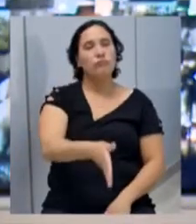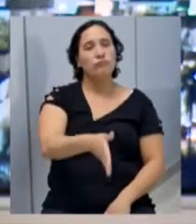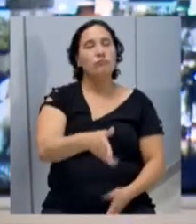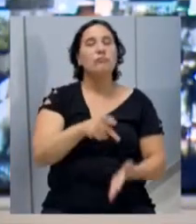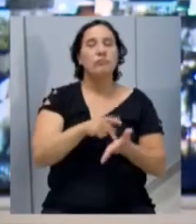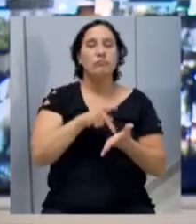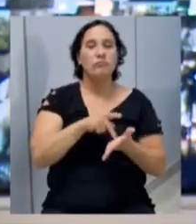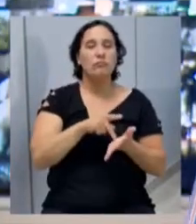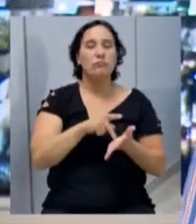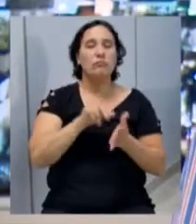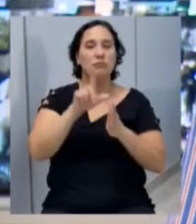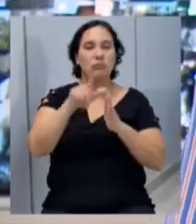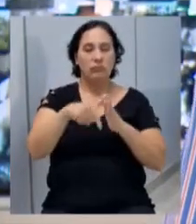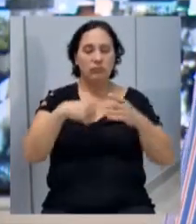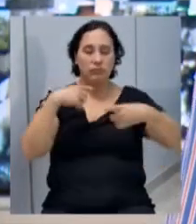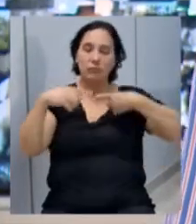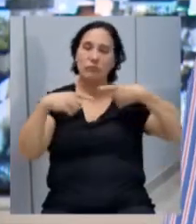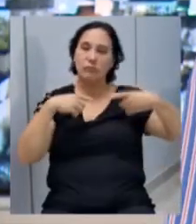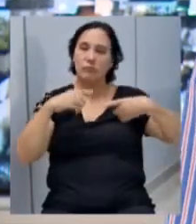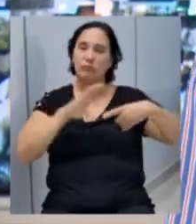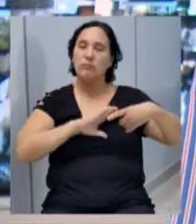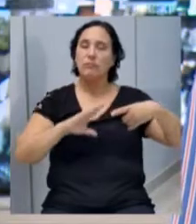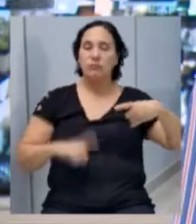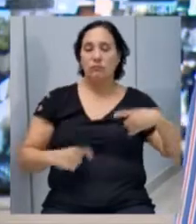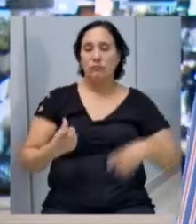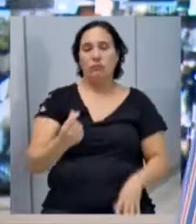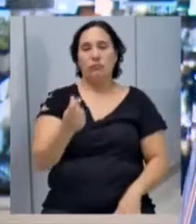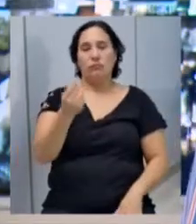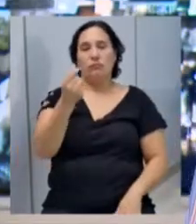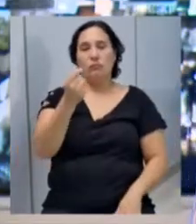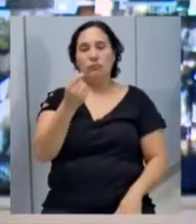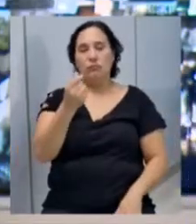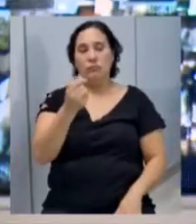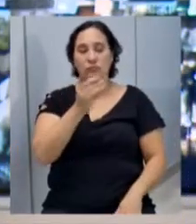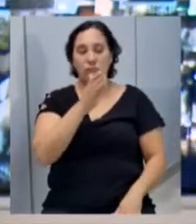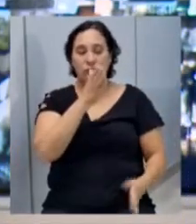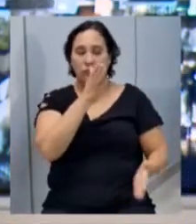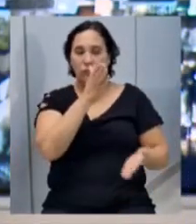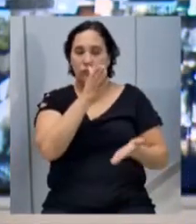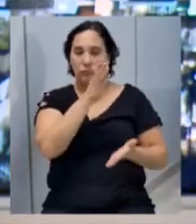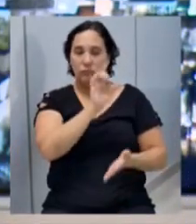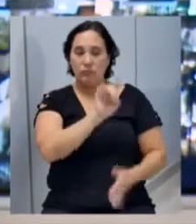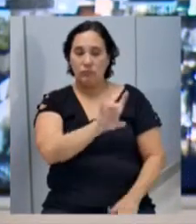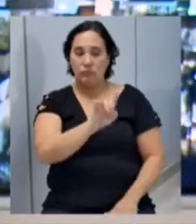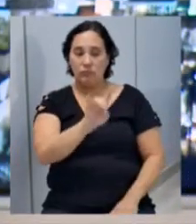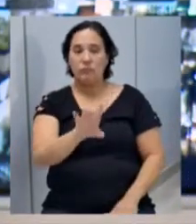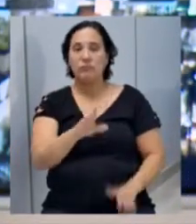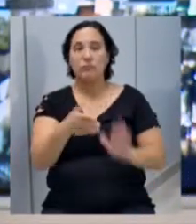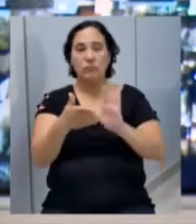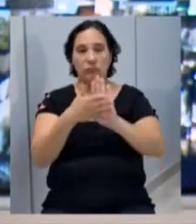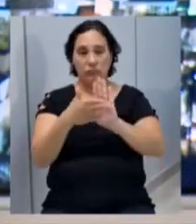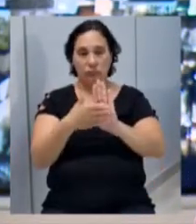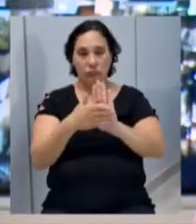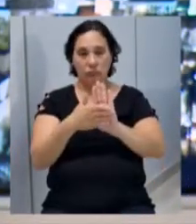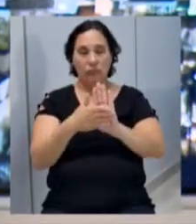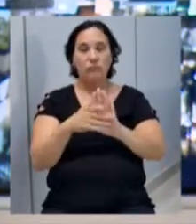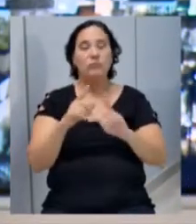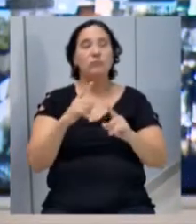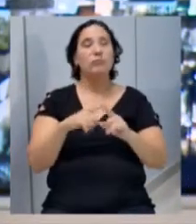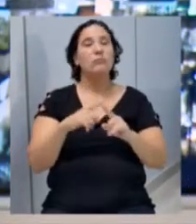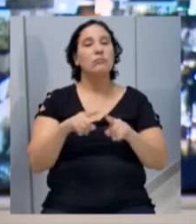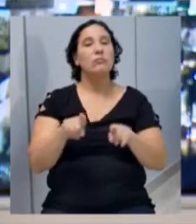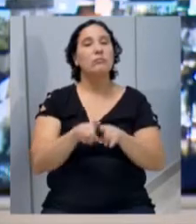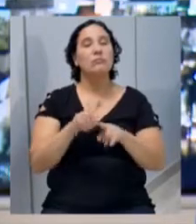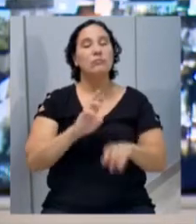É evidente que depois nós vamos discutir nessa casa sobre os valores empenhados em cada item proposto, pois aí